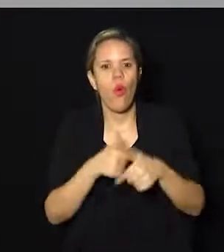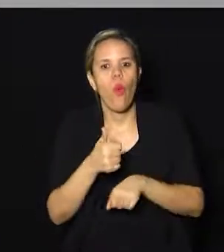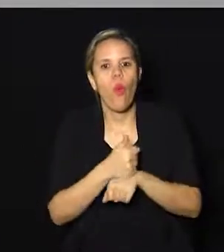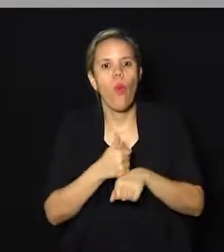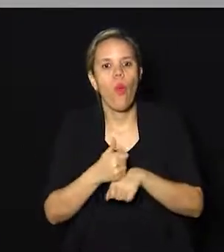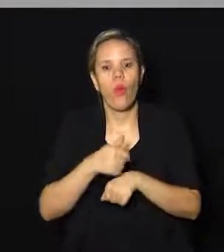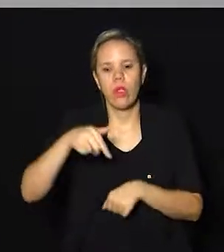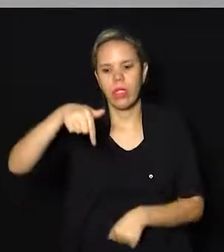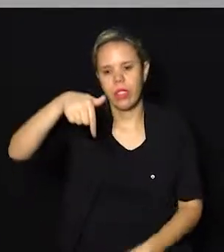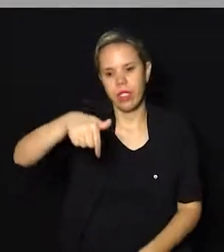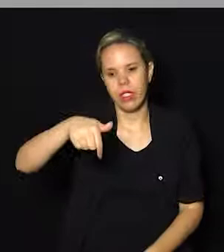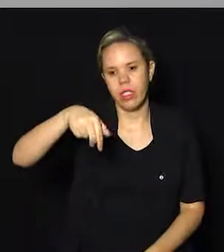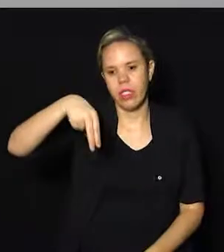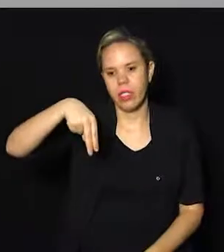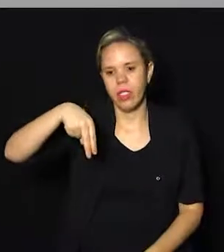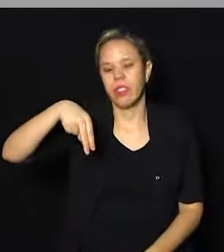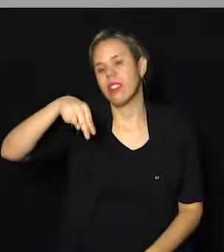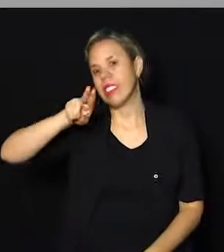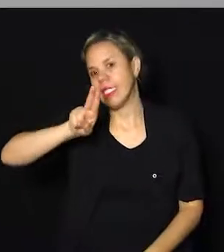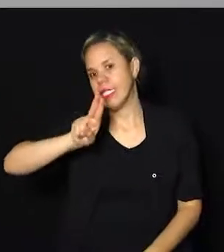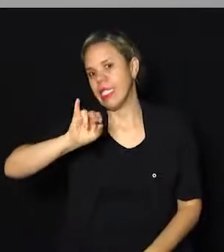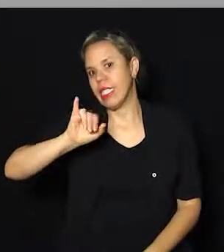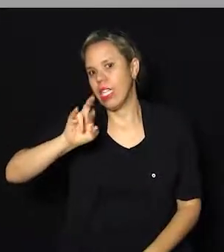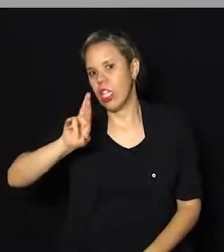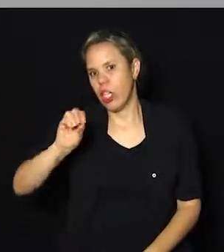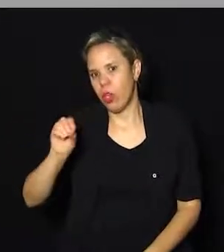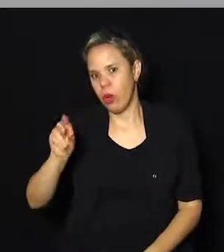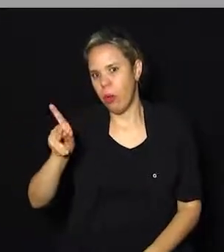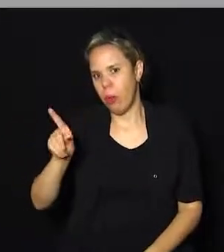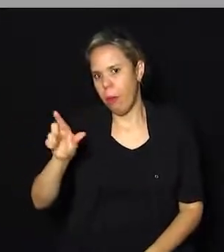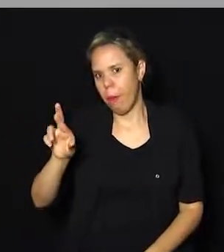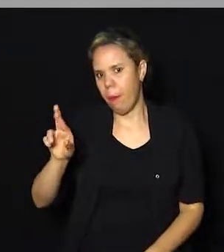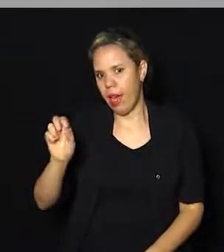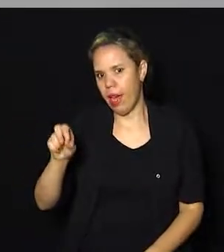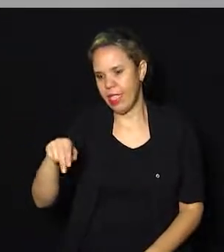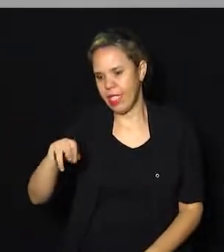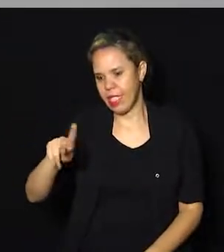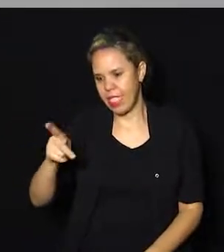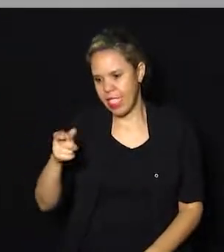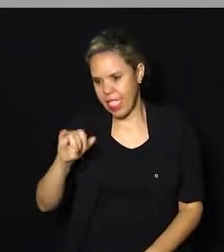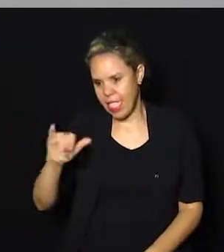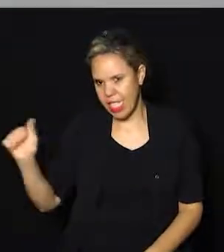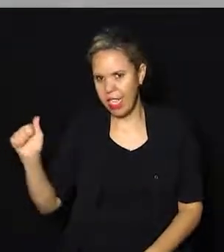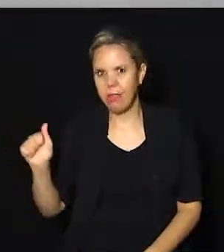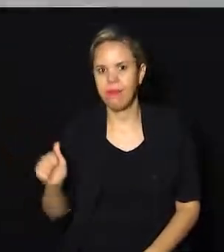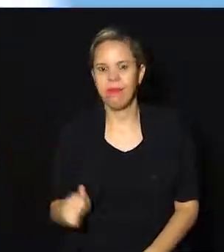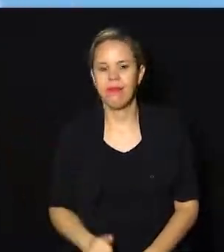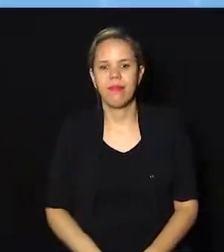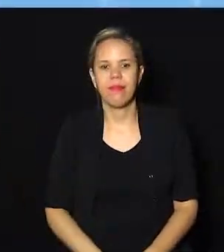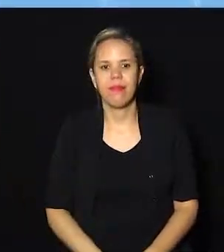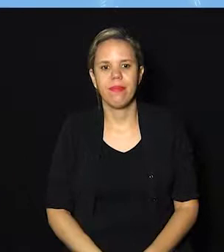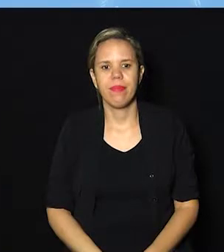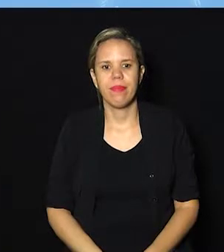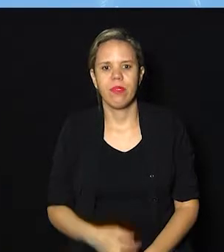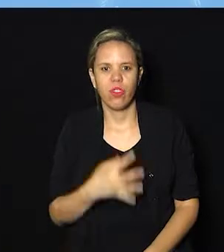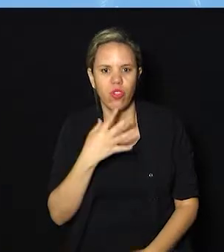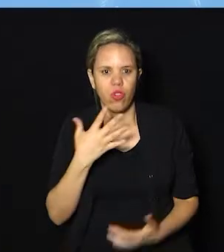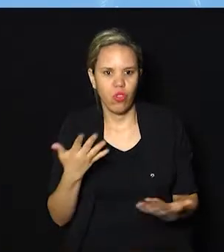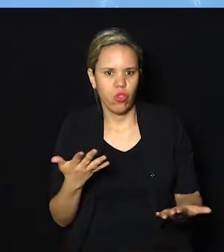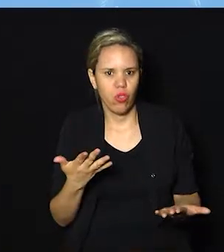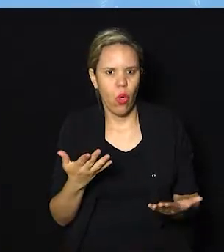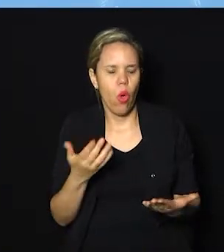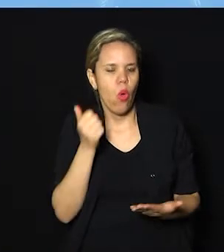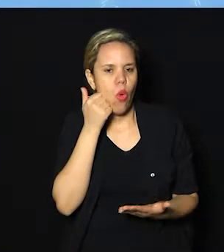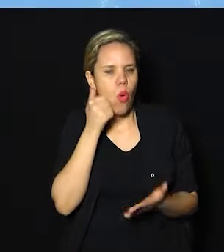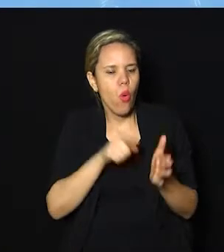quiropraxista. Você conhece? Já ouviu falar? Então se liga aí nas informações. A quiropraxia como